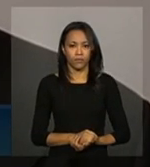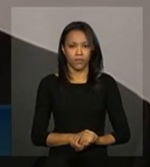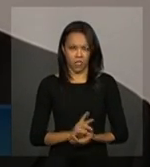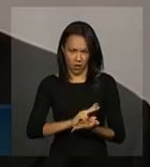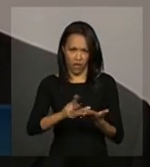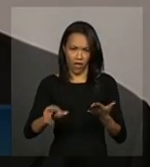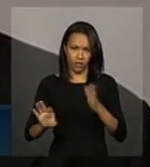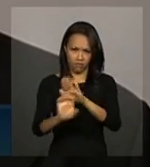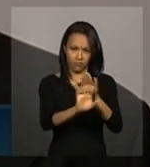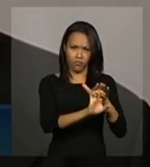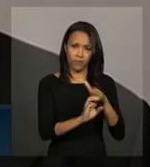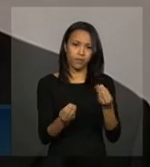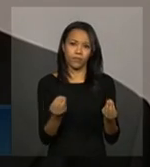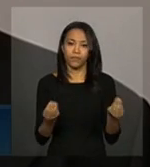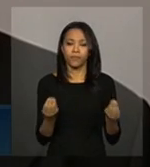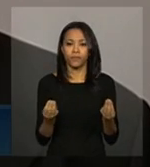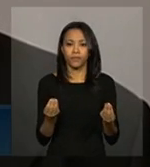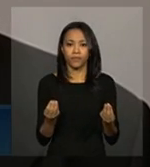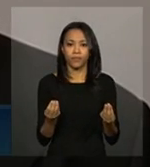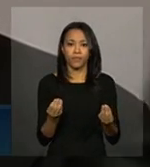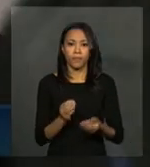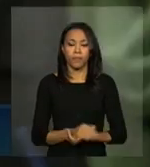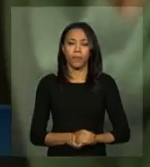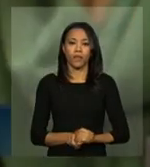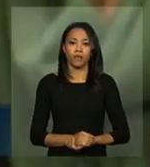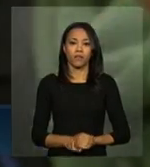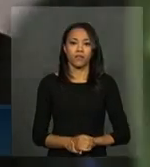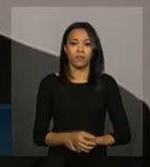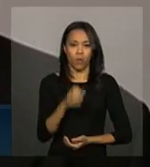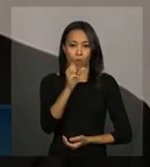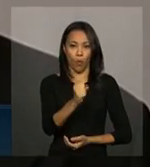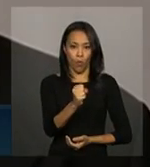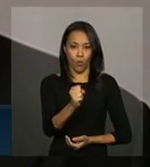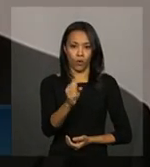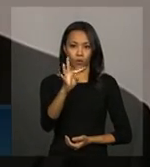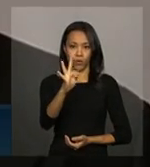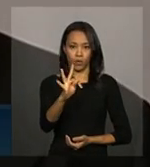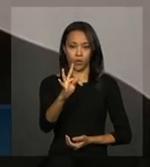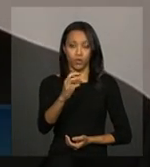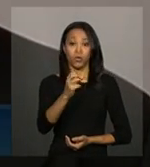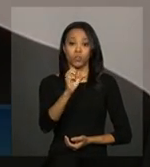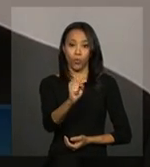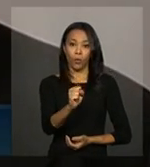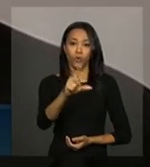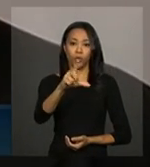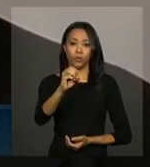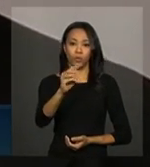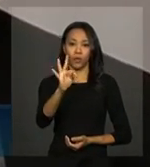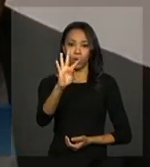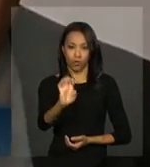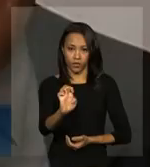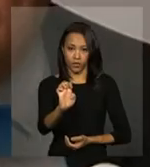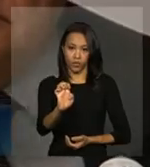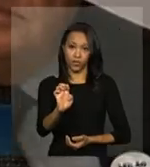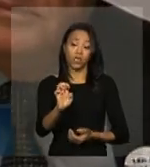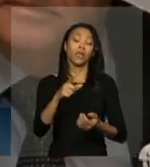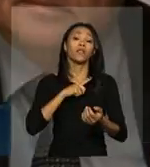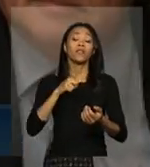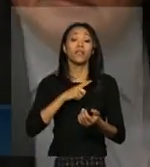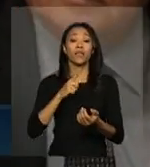São várias? Ah, está bom. São oito lotes. Não é uma só. São oito lotes e houve um leilão. Sim. várias